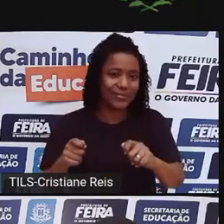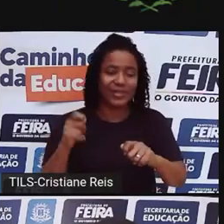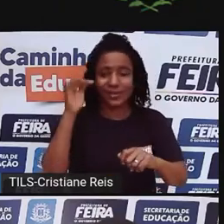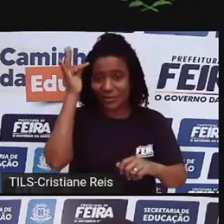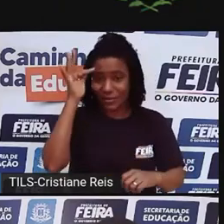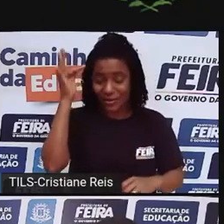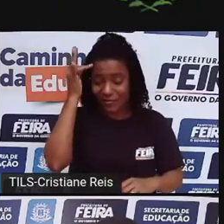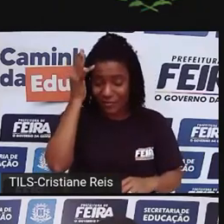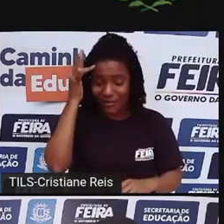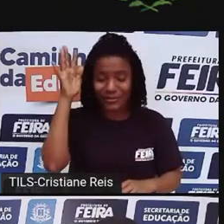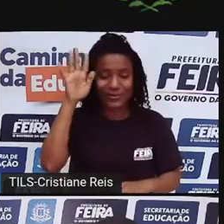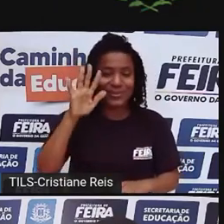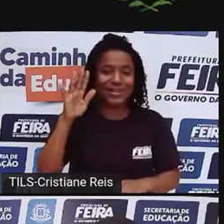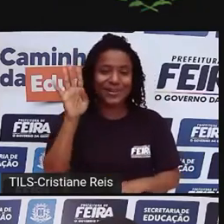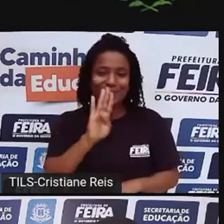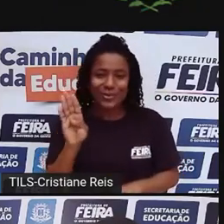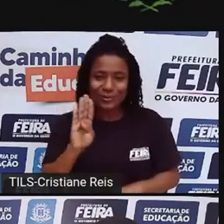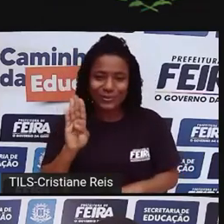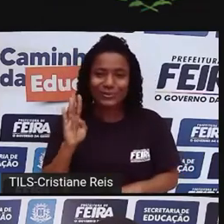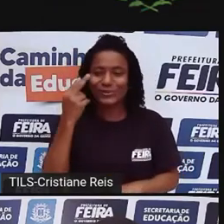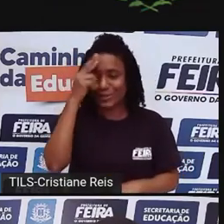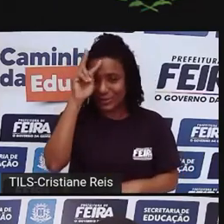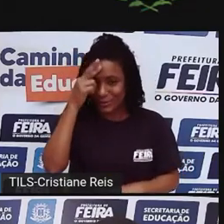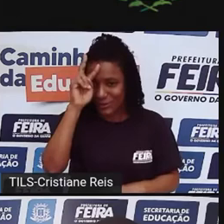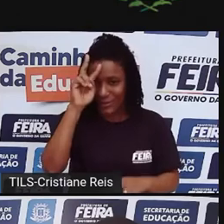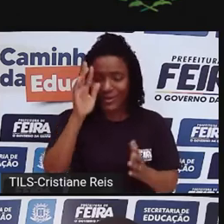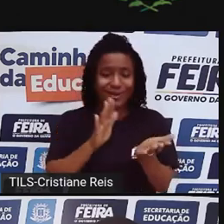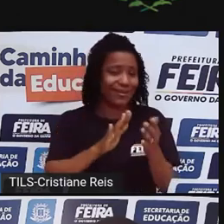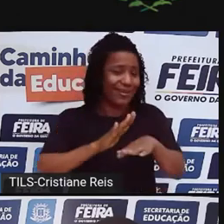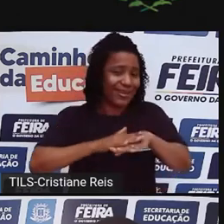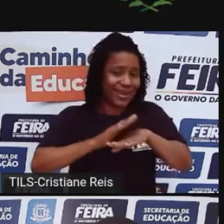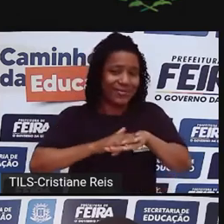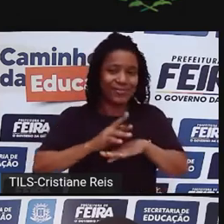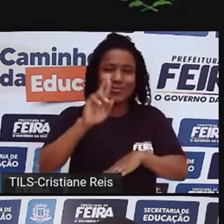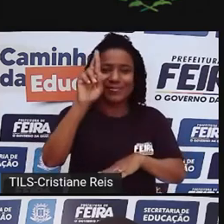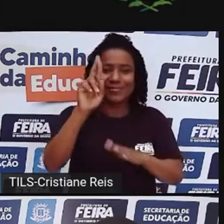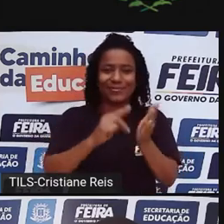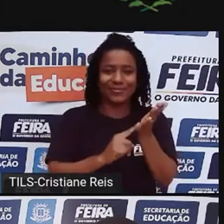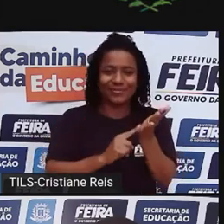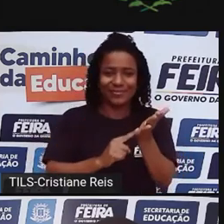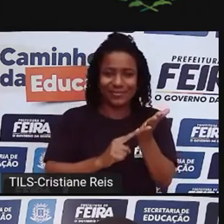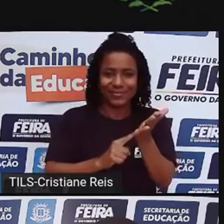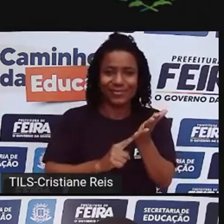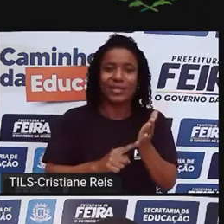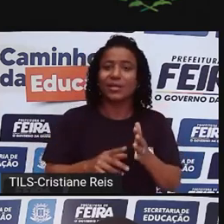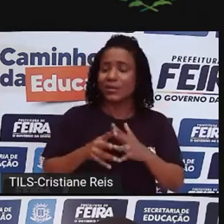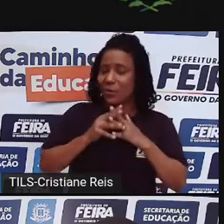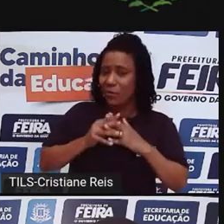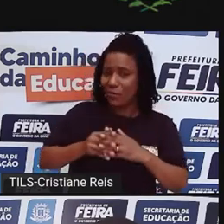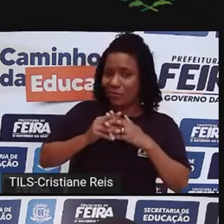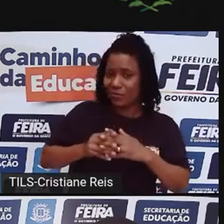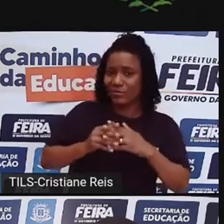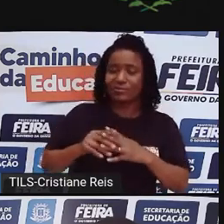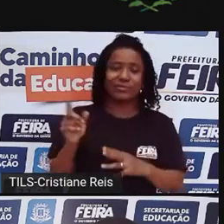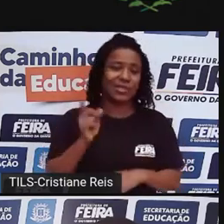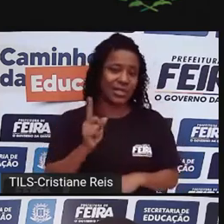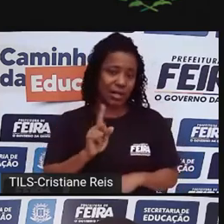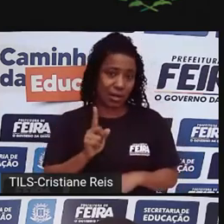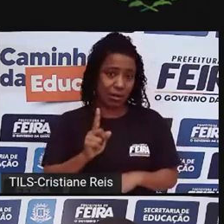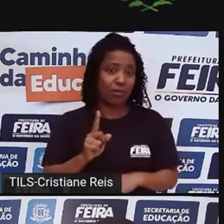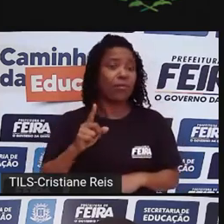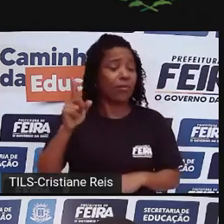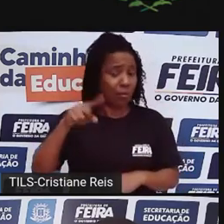da história, da biologia. Então, quando você me pergunta se é equívoco o seu, não é o equívoco o seu. É uma estrutura muito bem